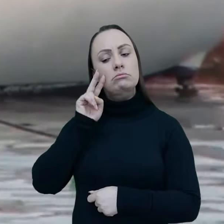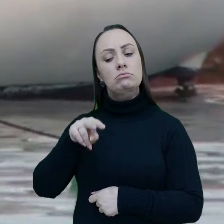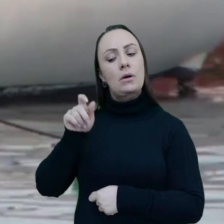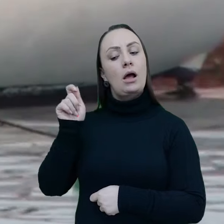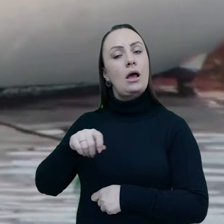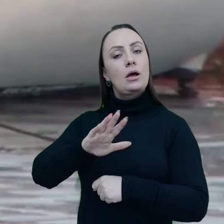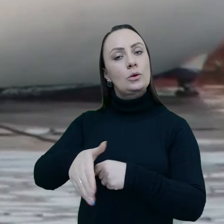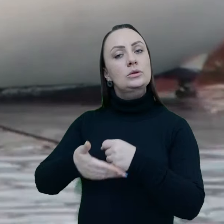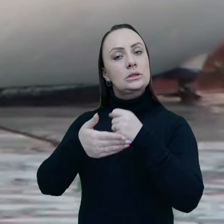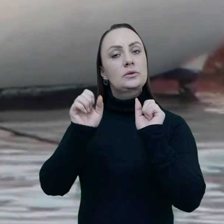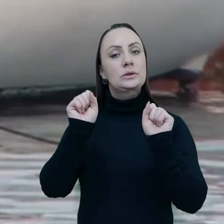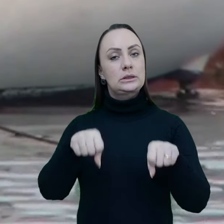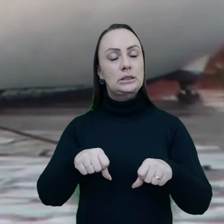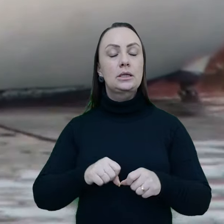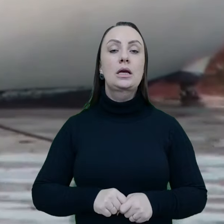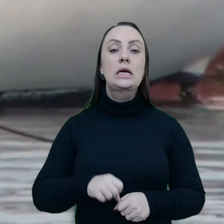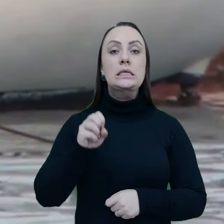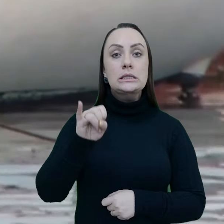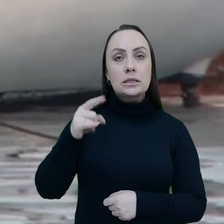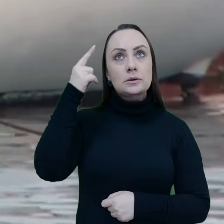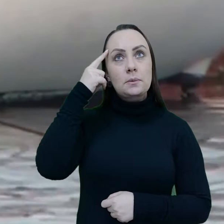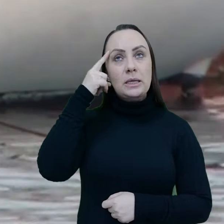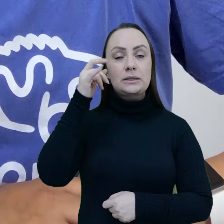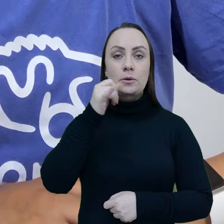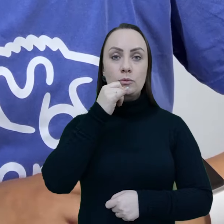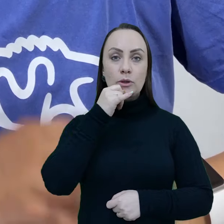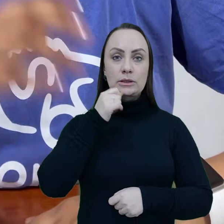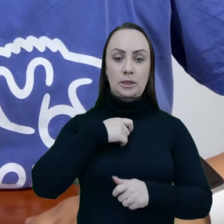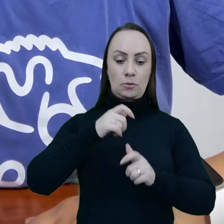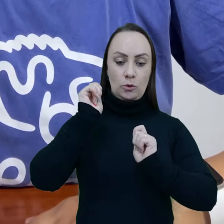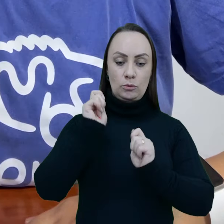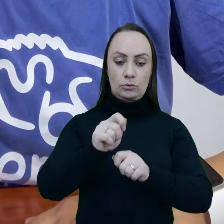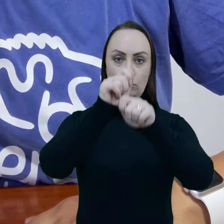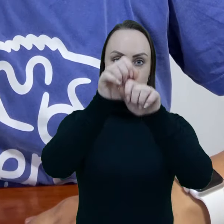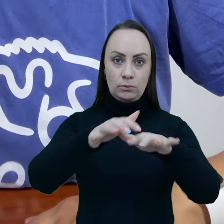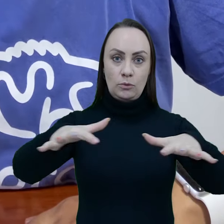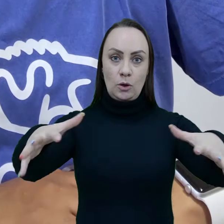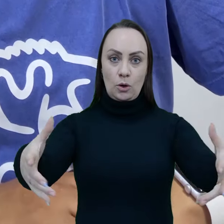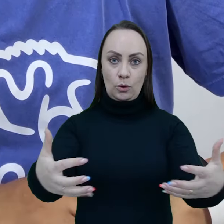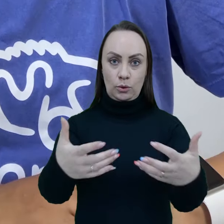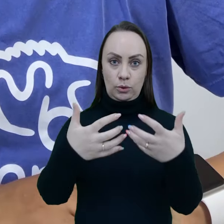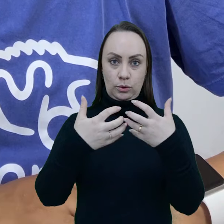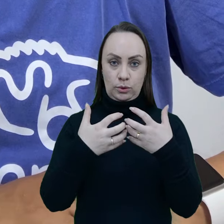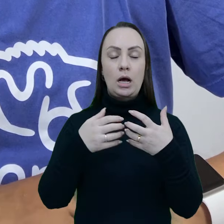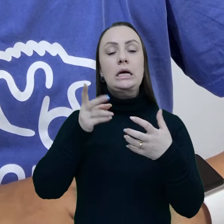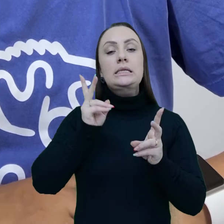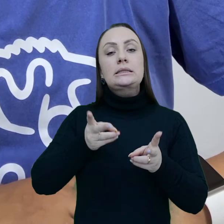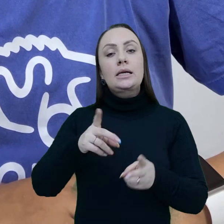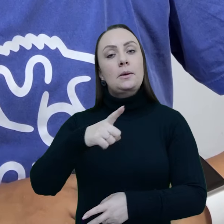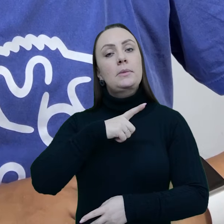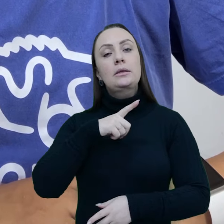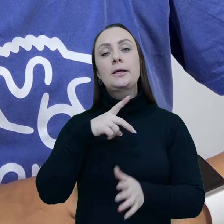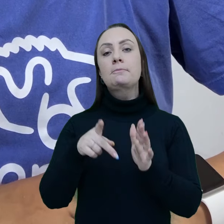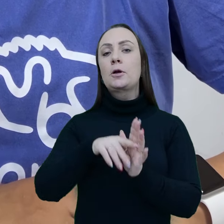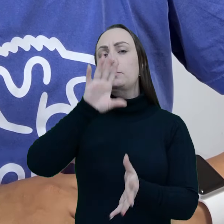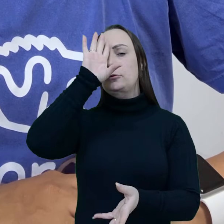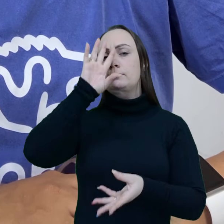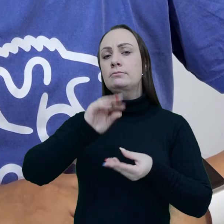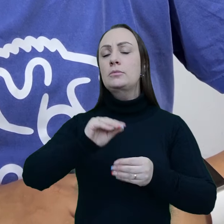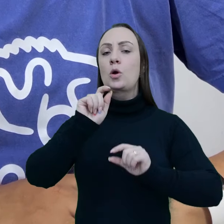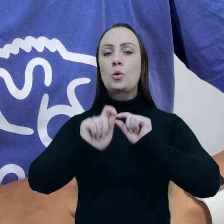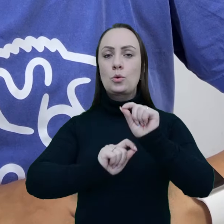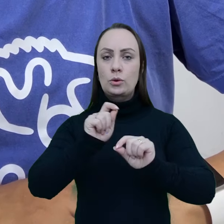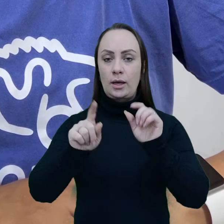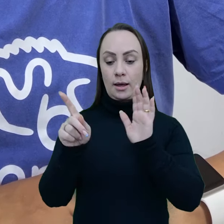Brasil até, que a gente pode considerar sustentáveis. Quando a gente pensa em arrastos, pescarias de arrasto, sempre